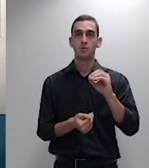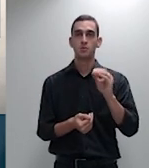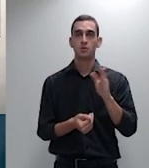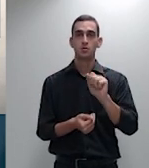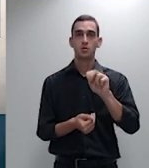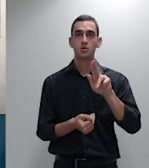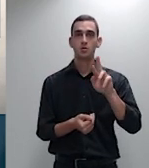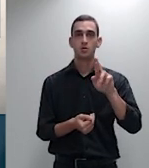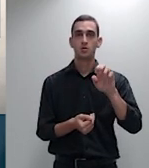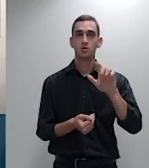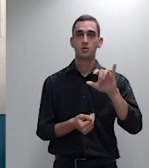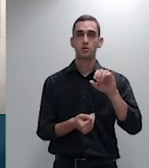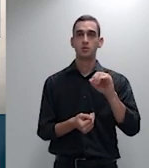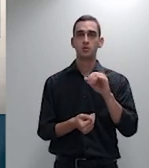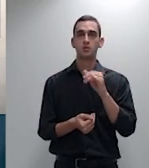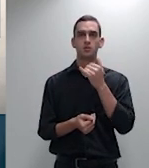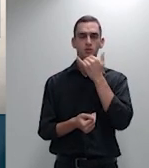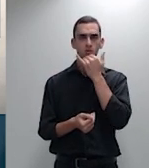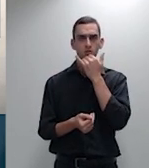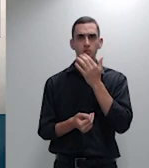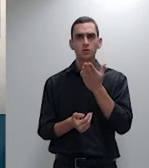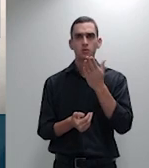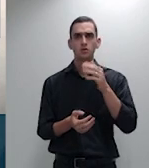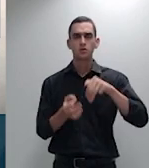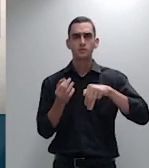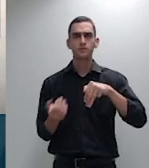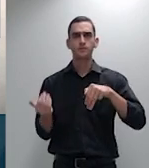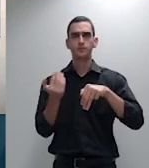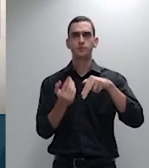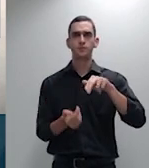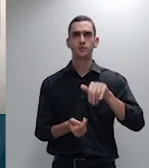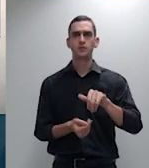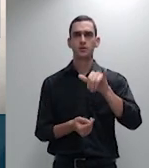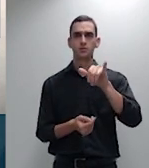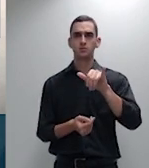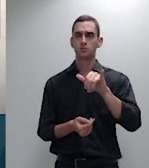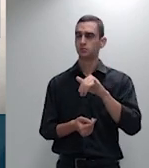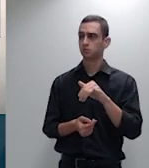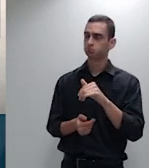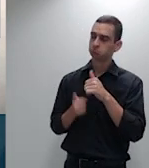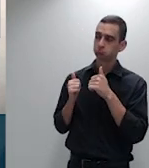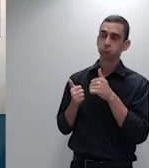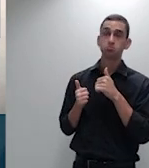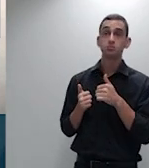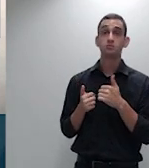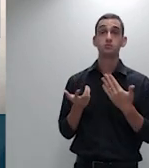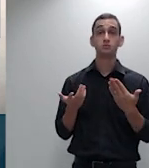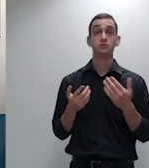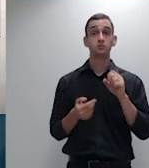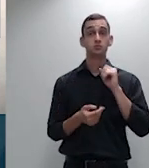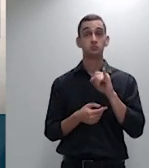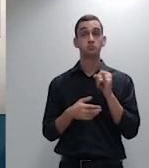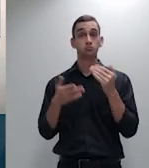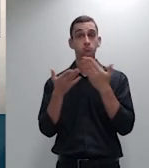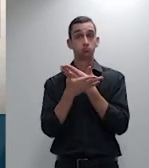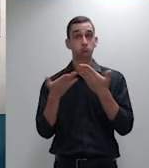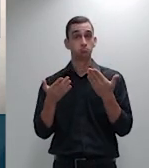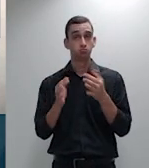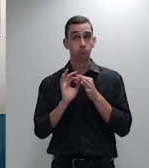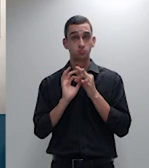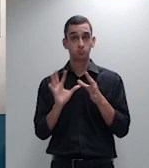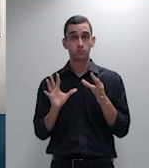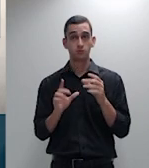manifestar sim presidente se os colegas permitirem como a tese de cada um